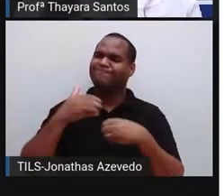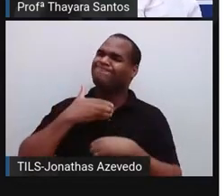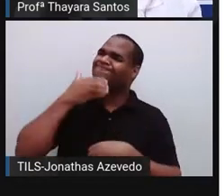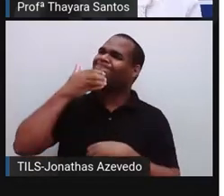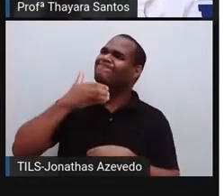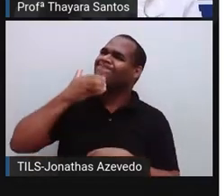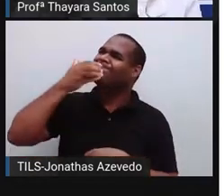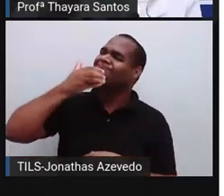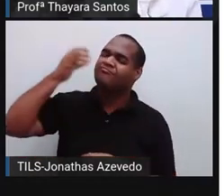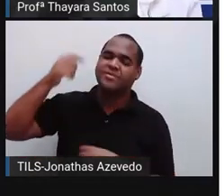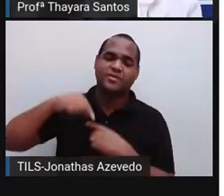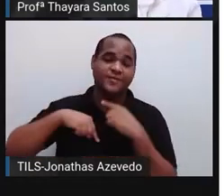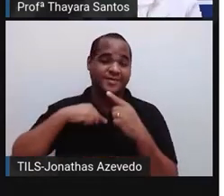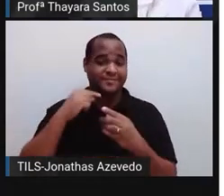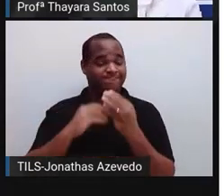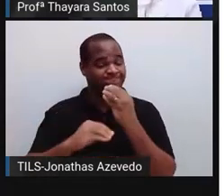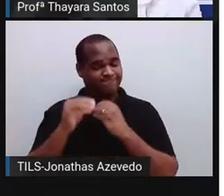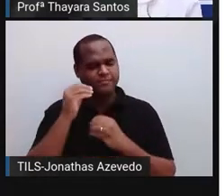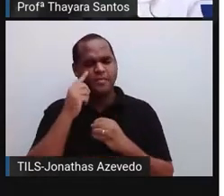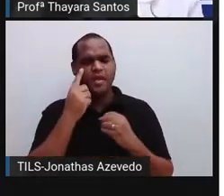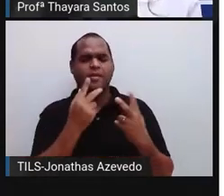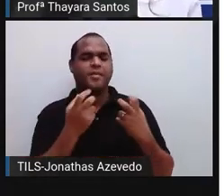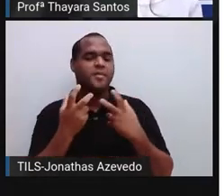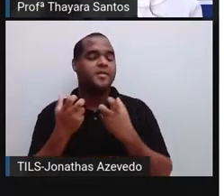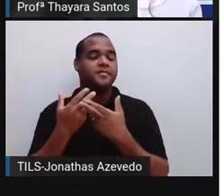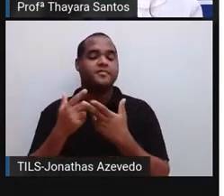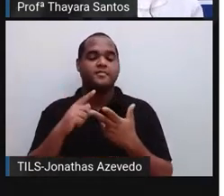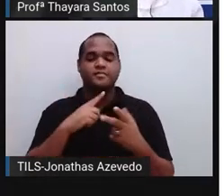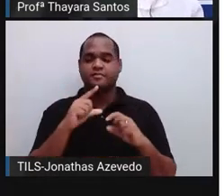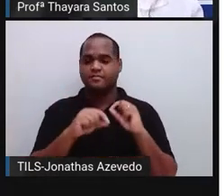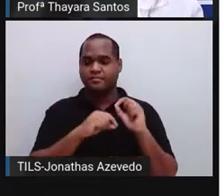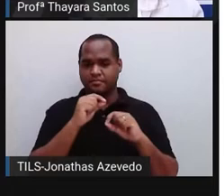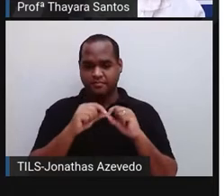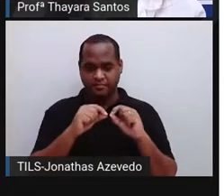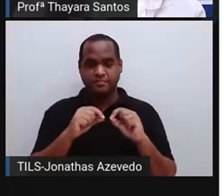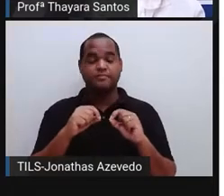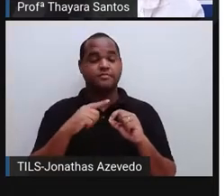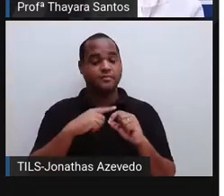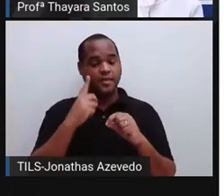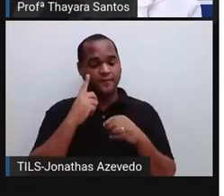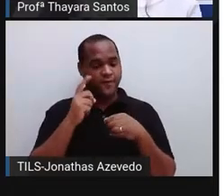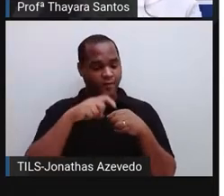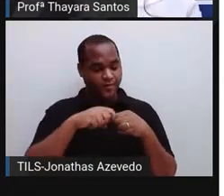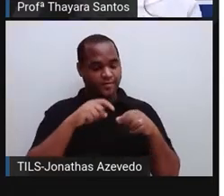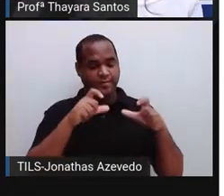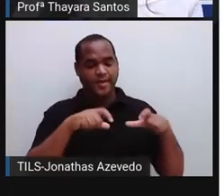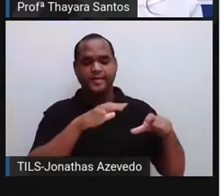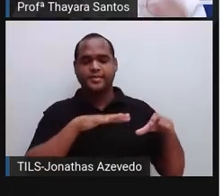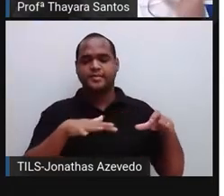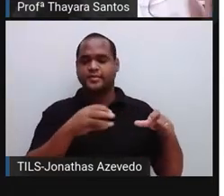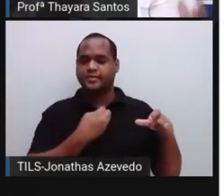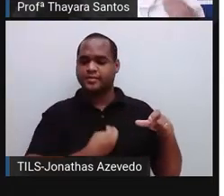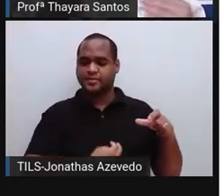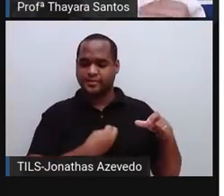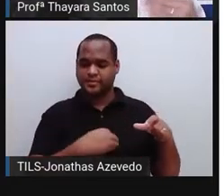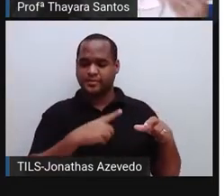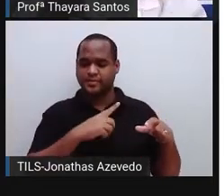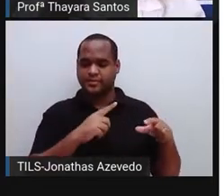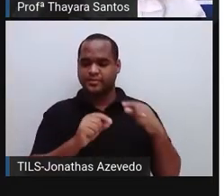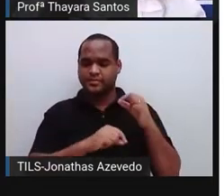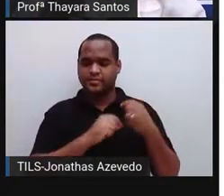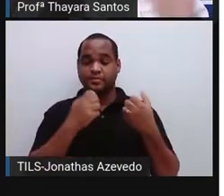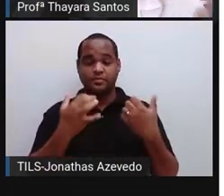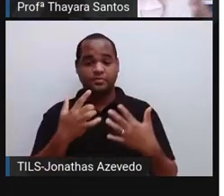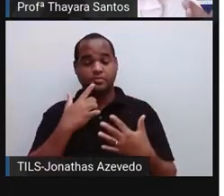aquele alimento. E ele ficou observando aquilo. Depois de um tempo, ele voltou lá naquele lugar, e ele viu que só existiam girafas de pescoço